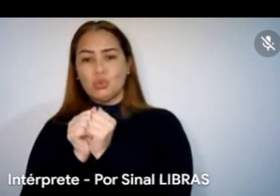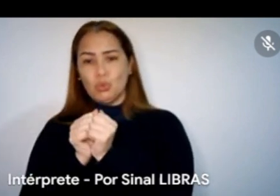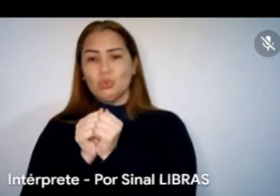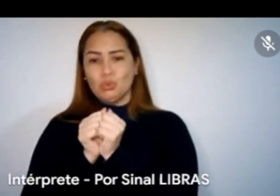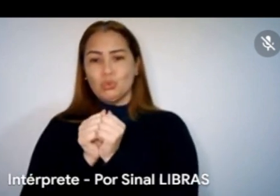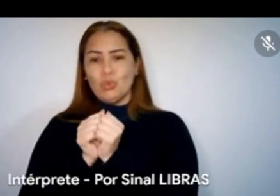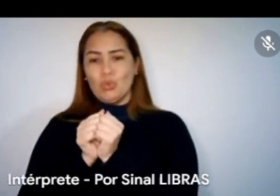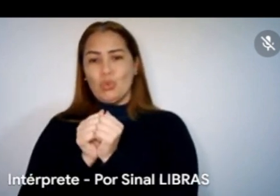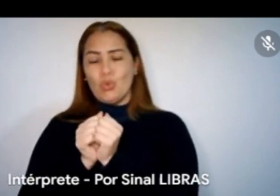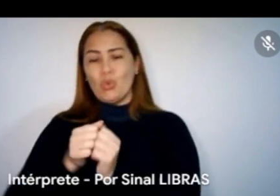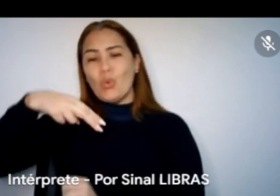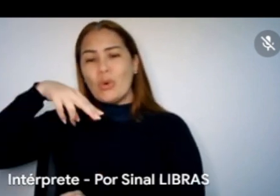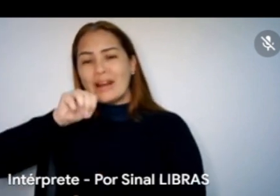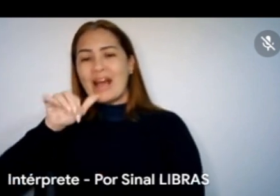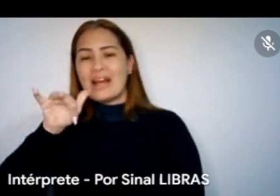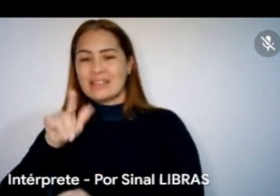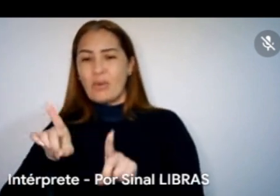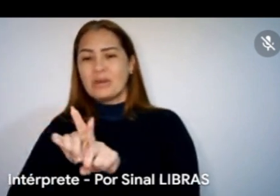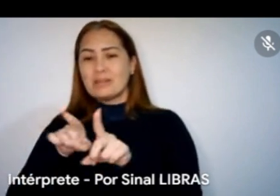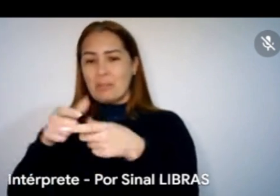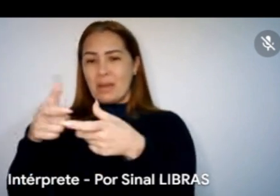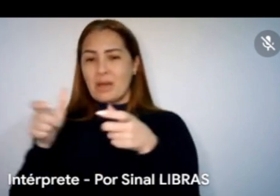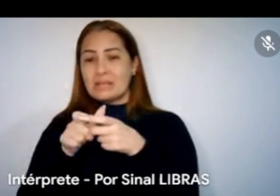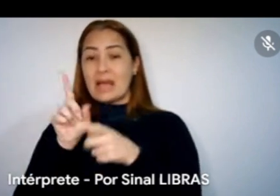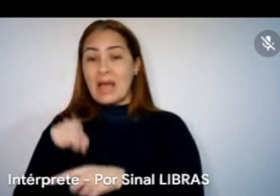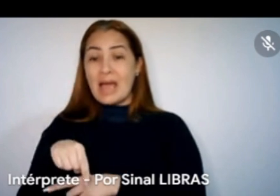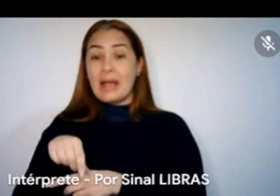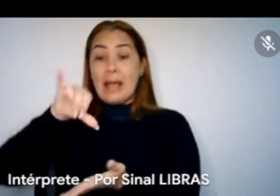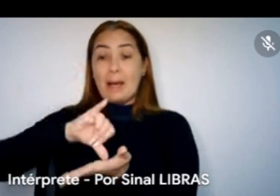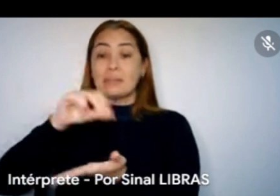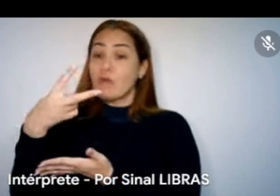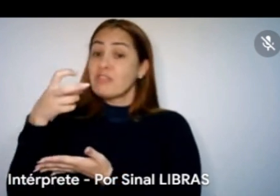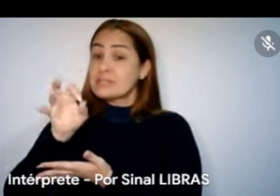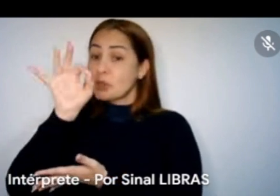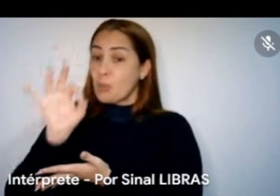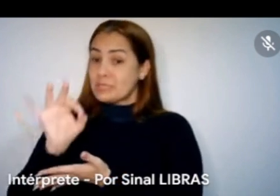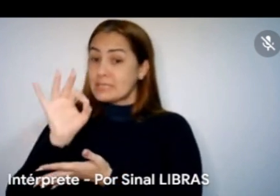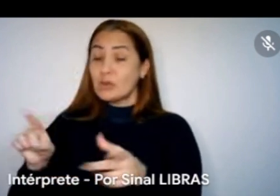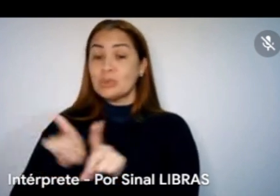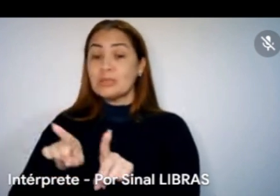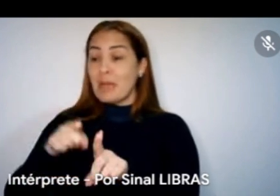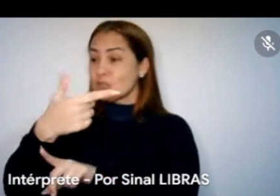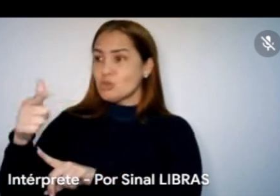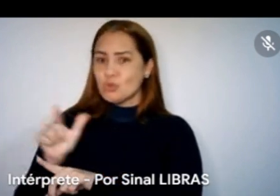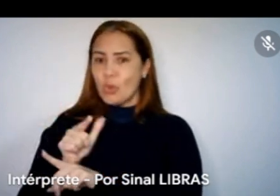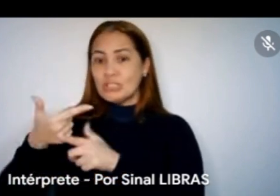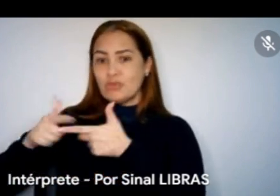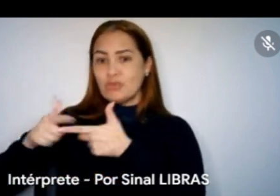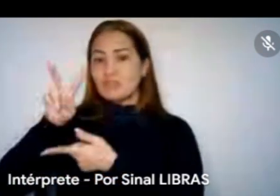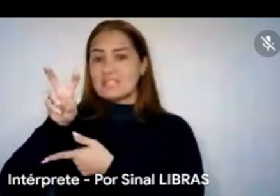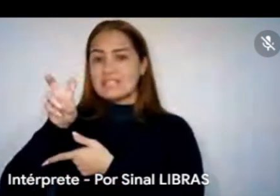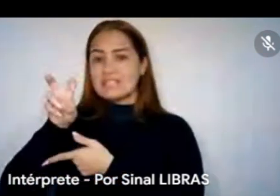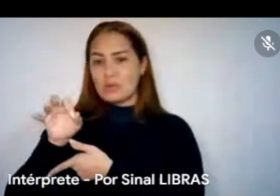% no máximo para a capital e 25% para a região metropolitana, para não ficar concentrado novamente